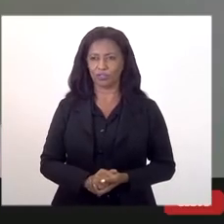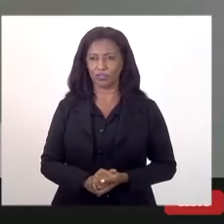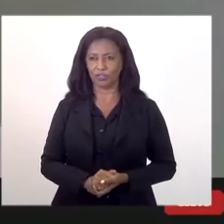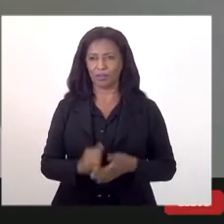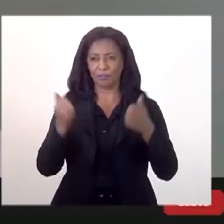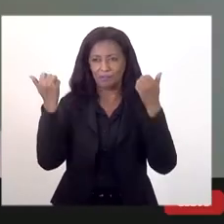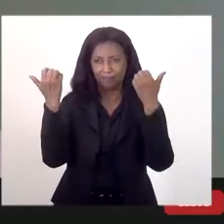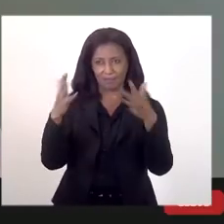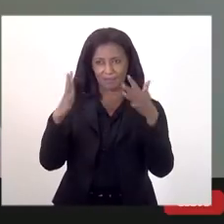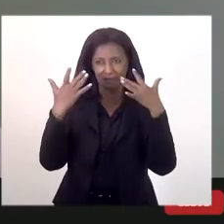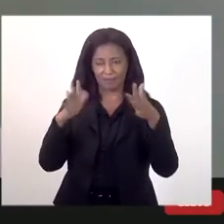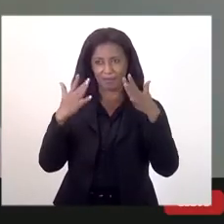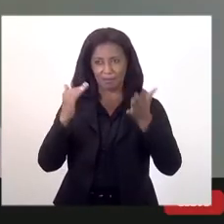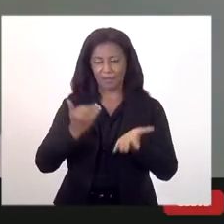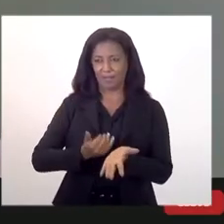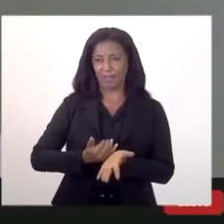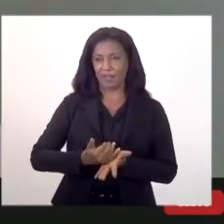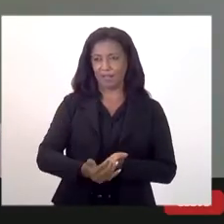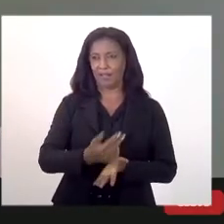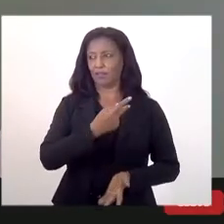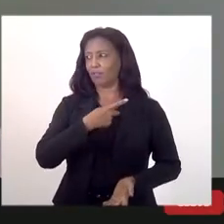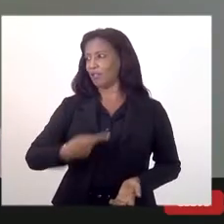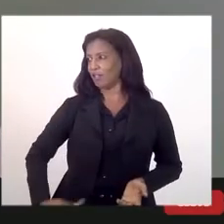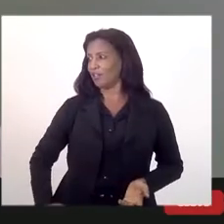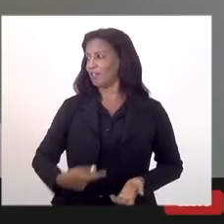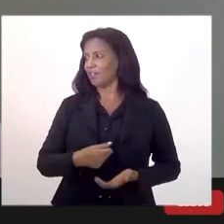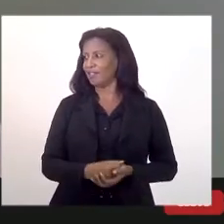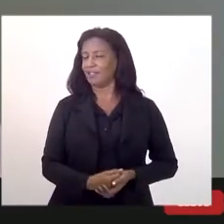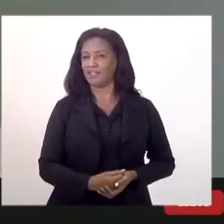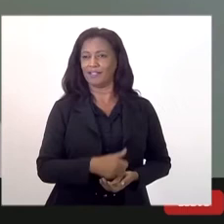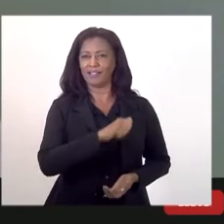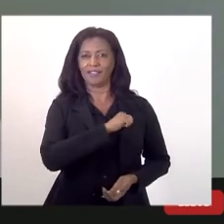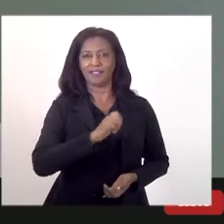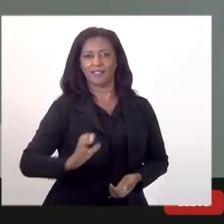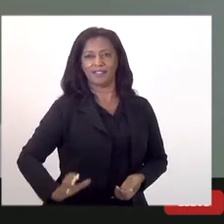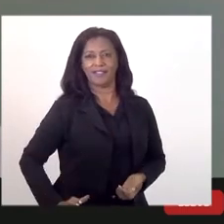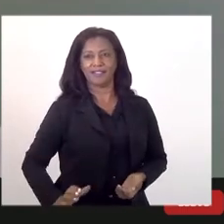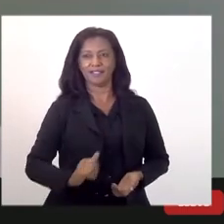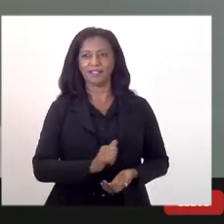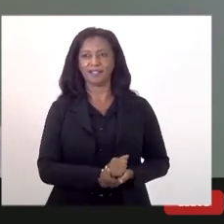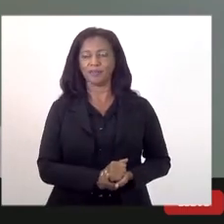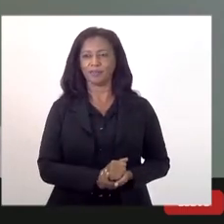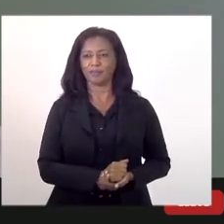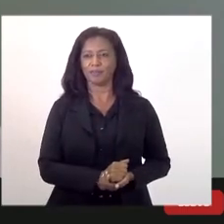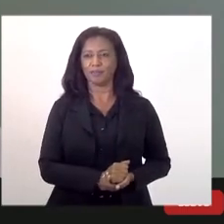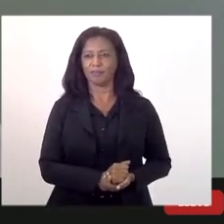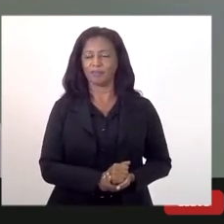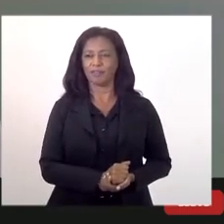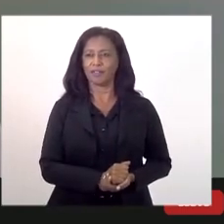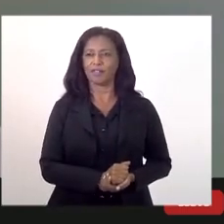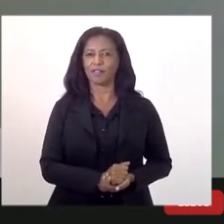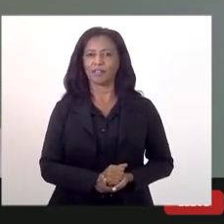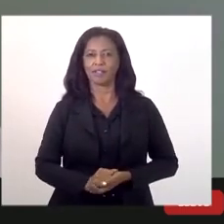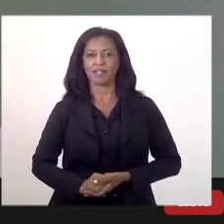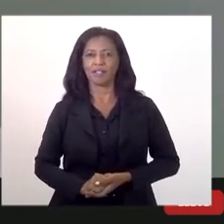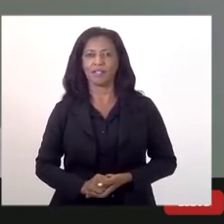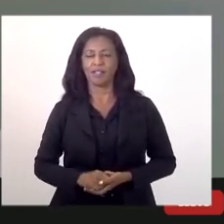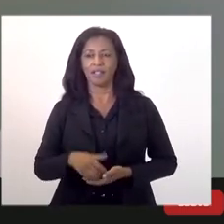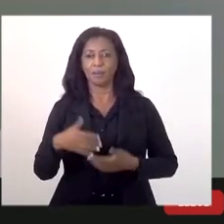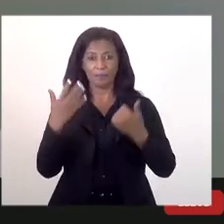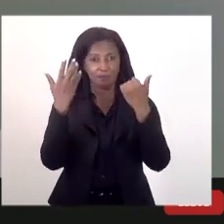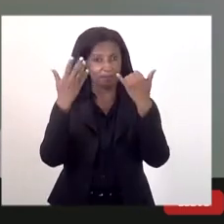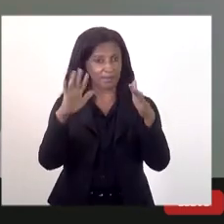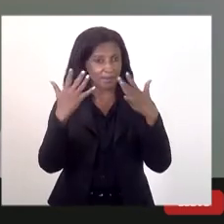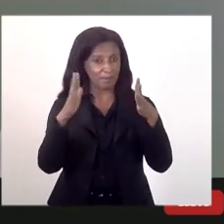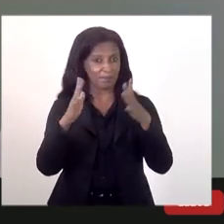Parabenizar inicialmente o presidente do Brasiliano para a condução da LERJ também pelo fórum. Parabenizar